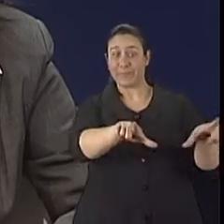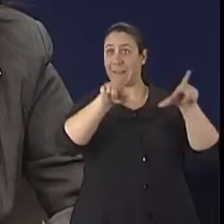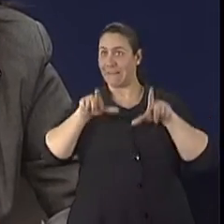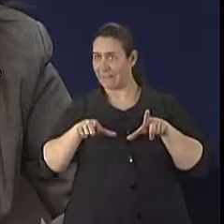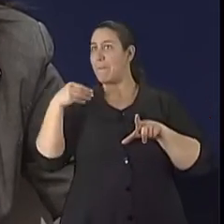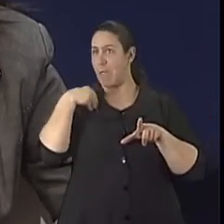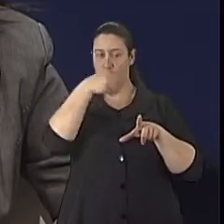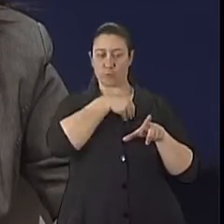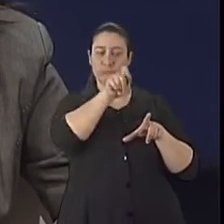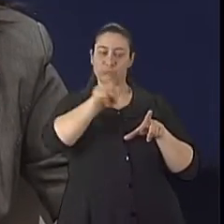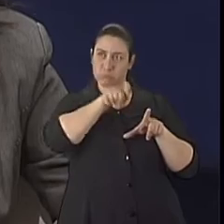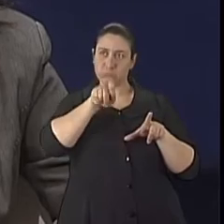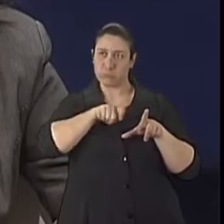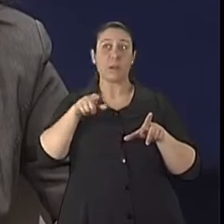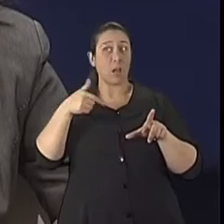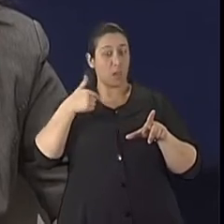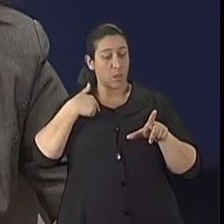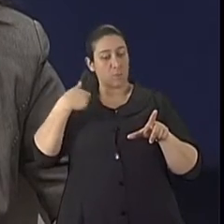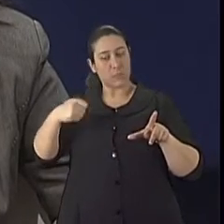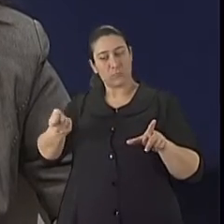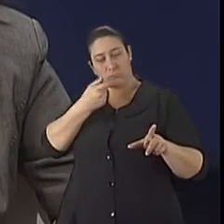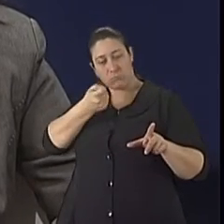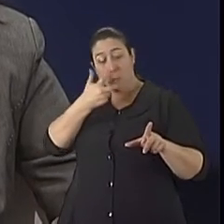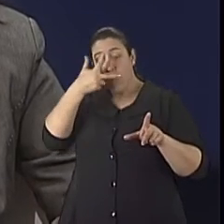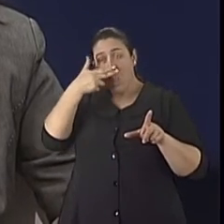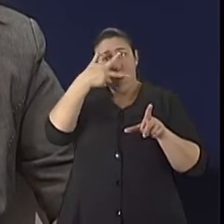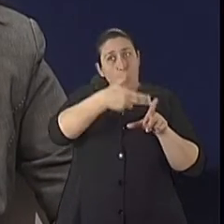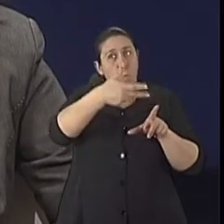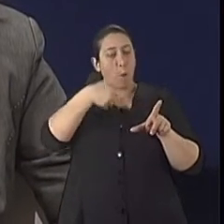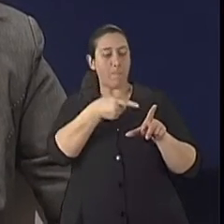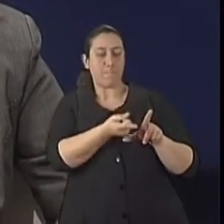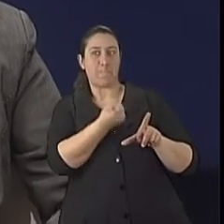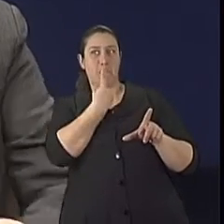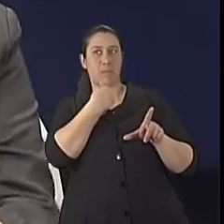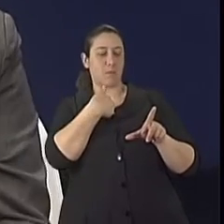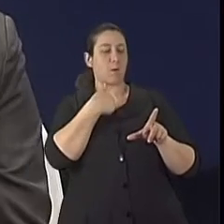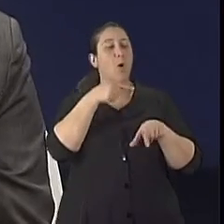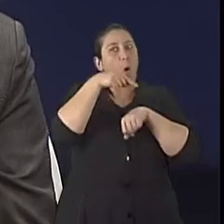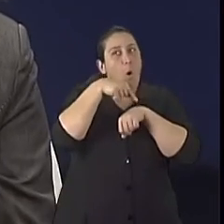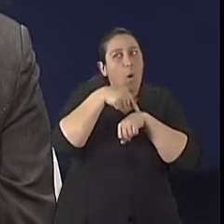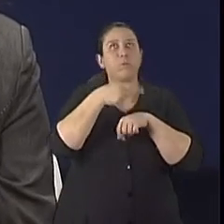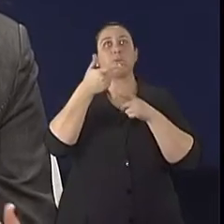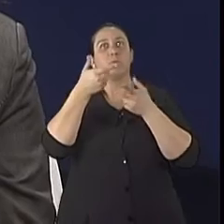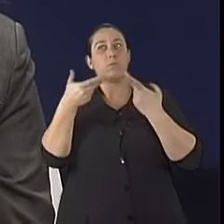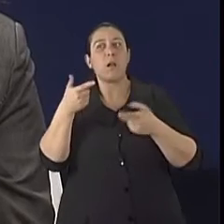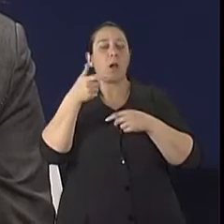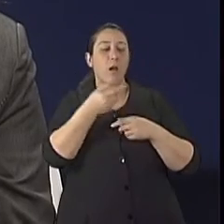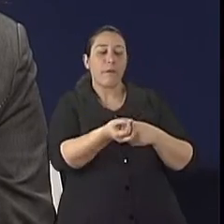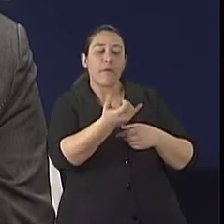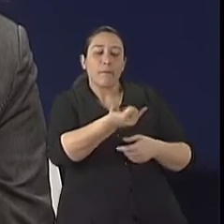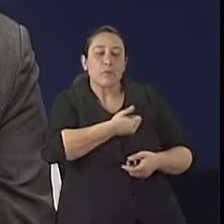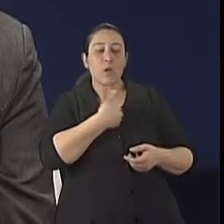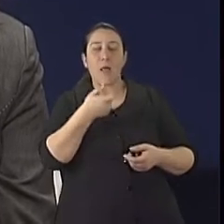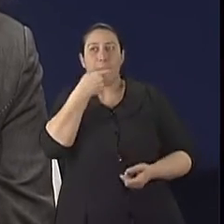prescrição significa o paciente seguir as orientações fornecidas pelo seu médico em relação à receita, em relação à prescrição